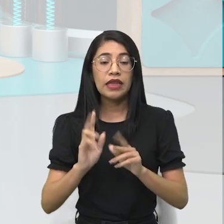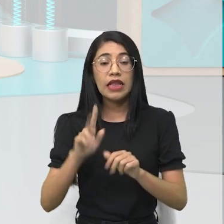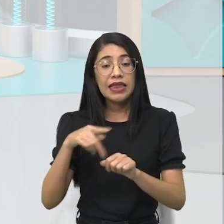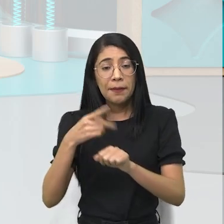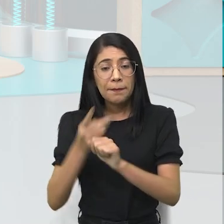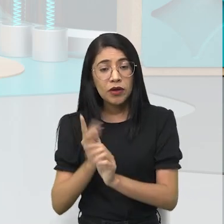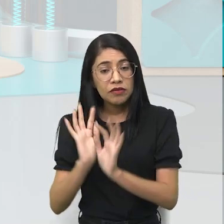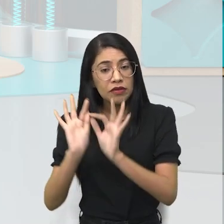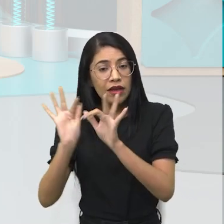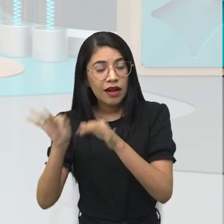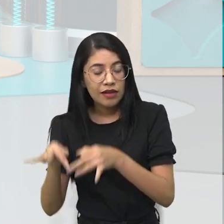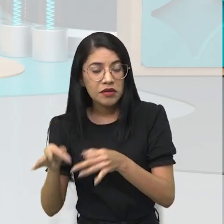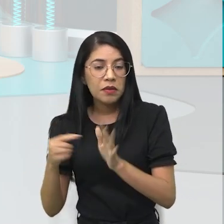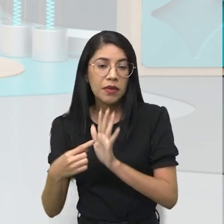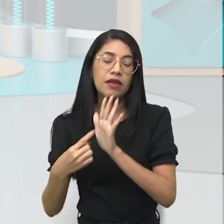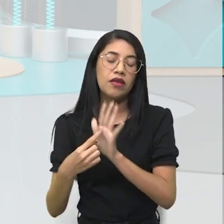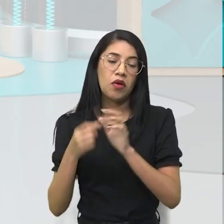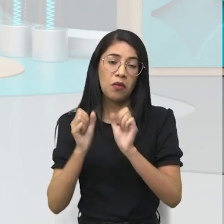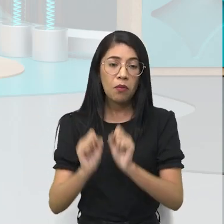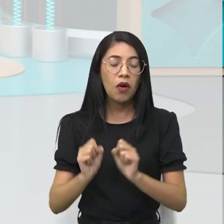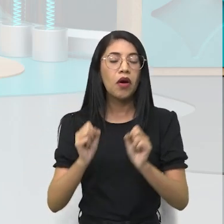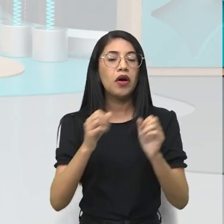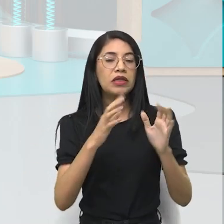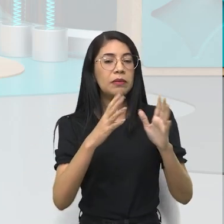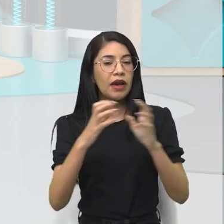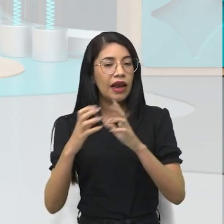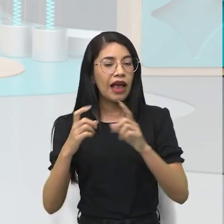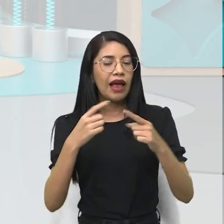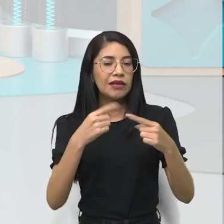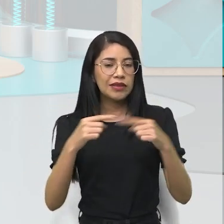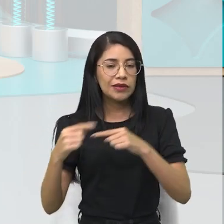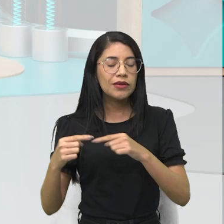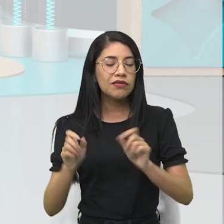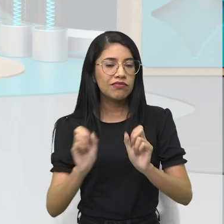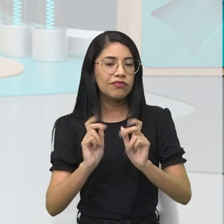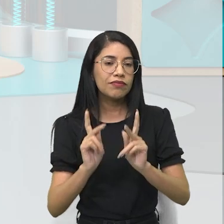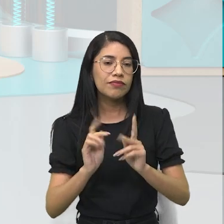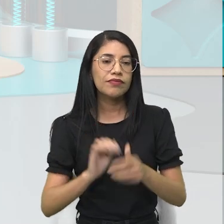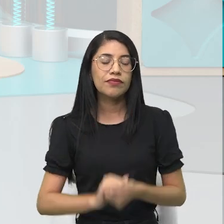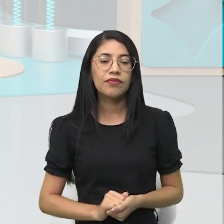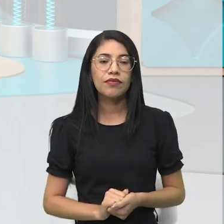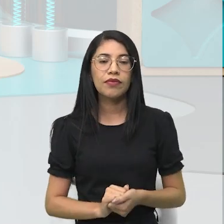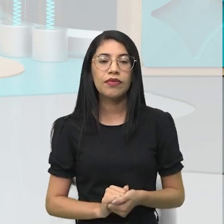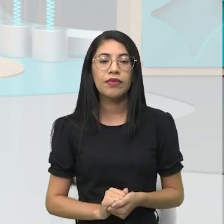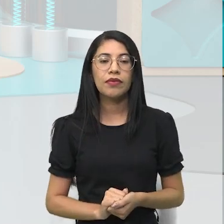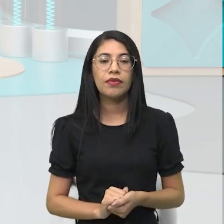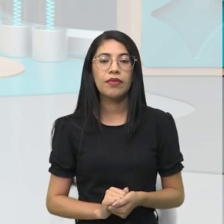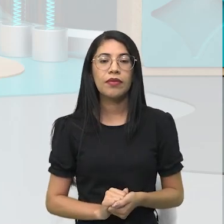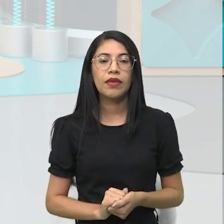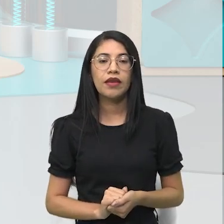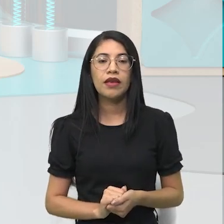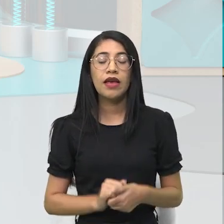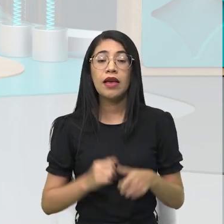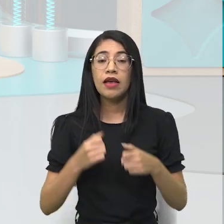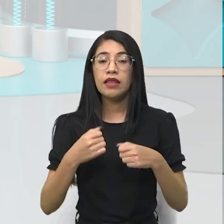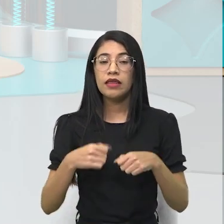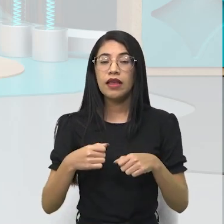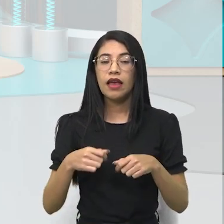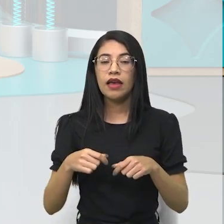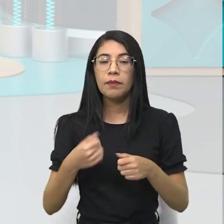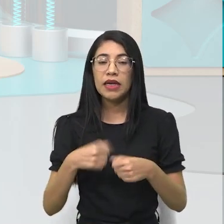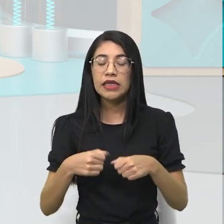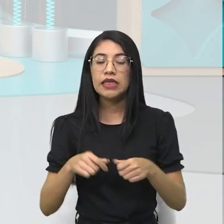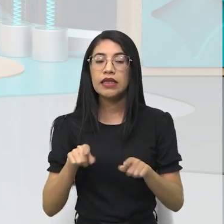roupa suja depois que acabar a apresentação e aí sim vão discutir ali o grupo, né? Não se preparar para a